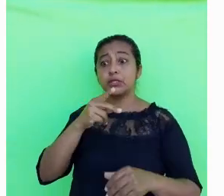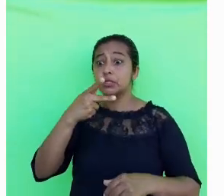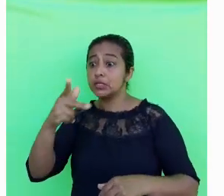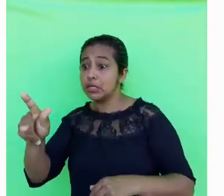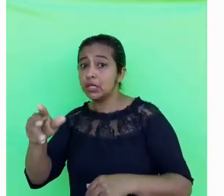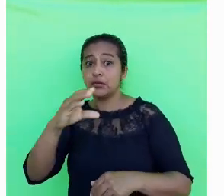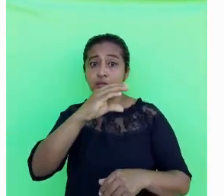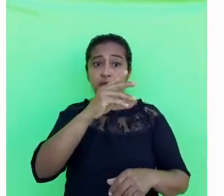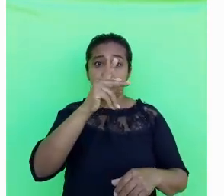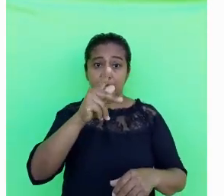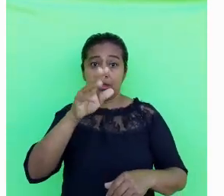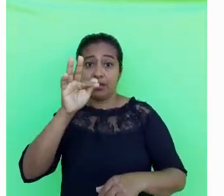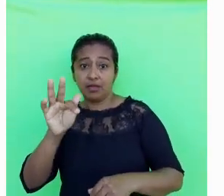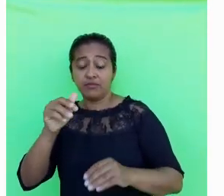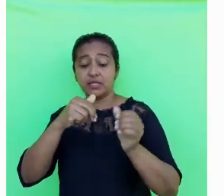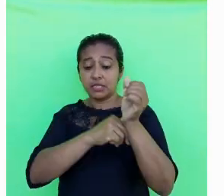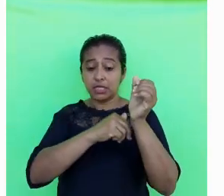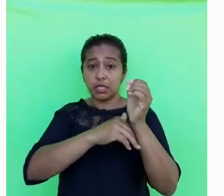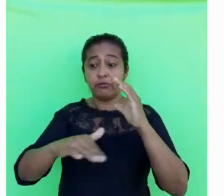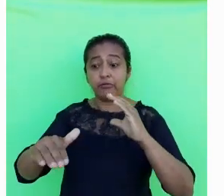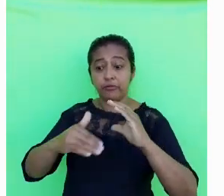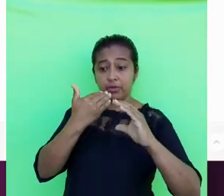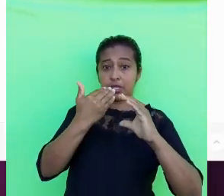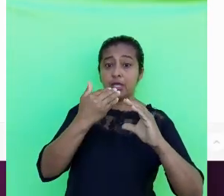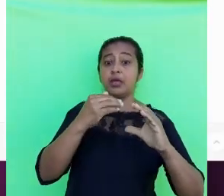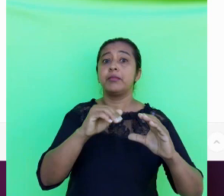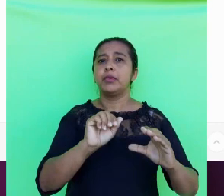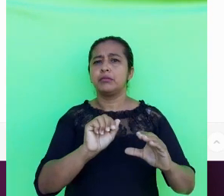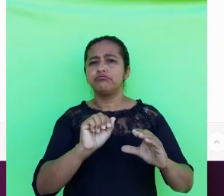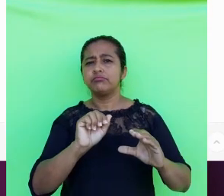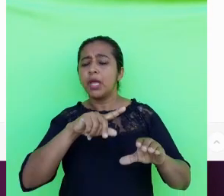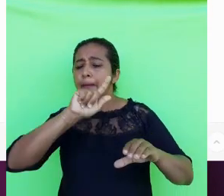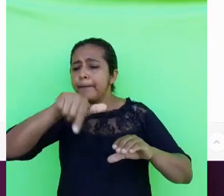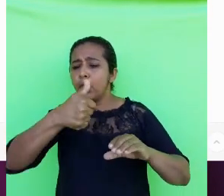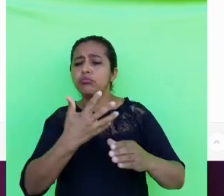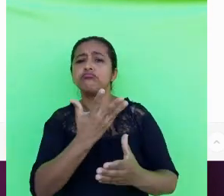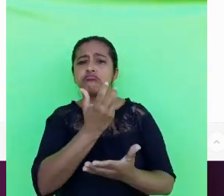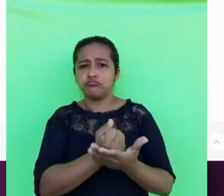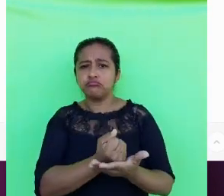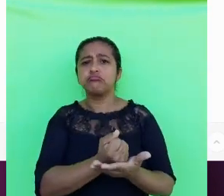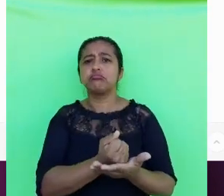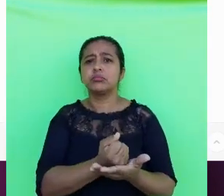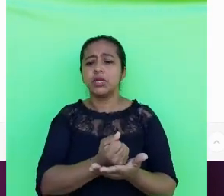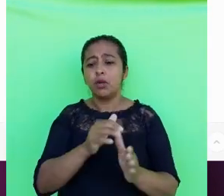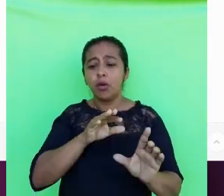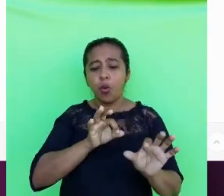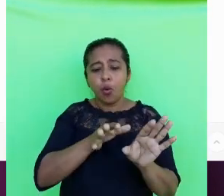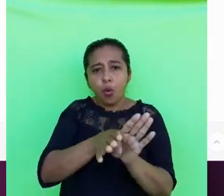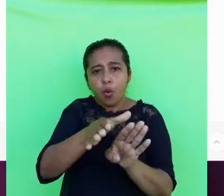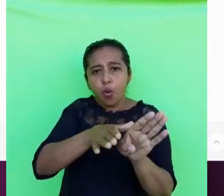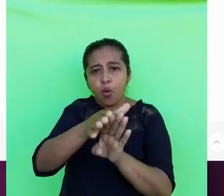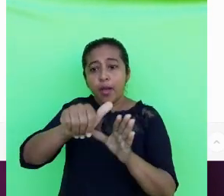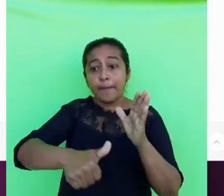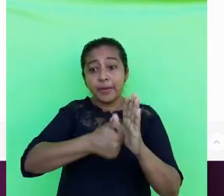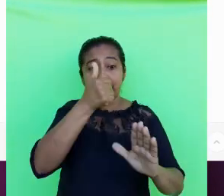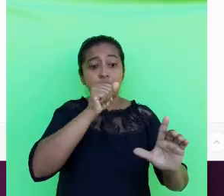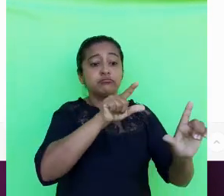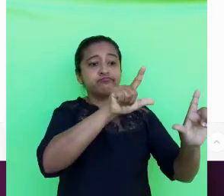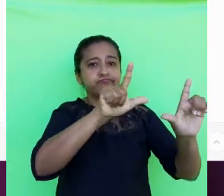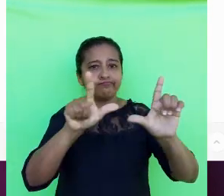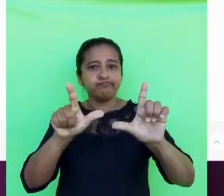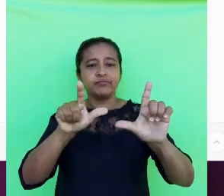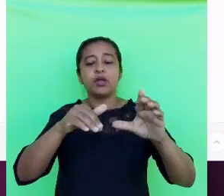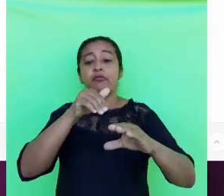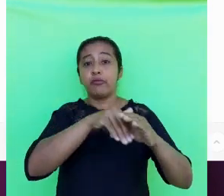solicitar o seu CPF e a sua senha enviada no e-mail. Após a autenticação, você será redirecionado à primeira